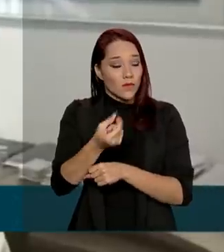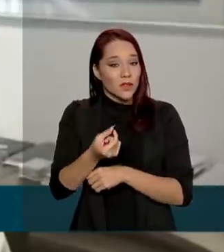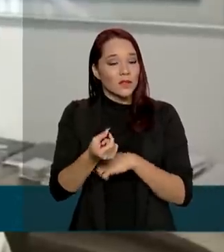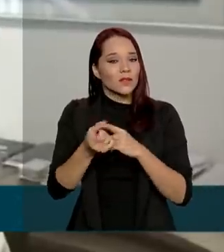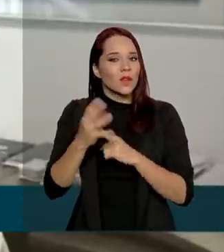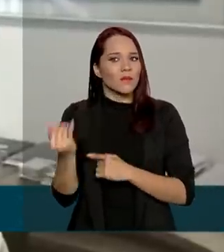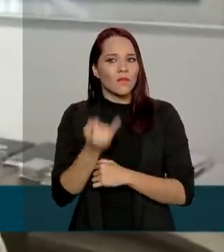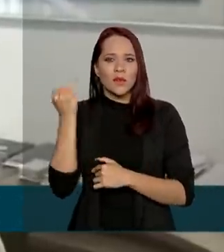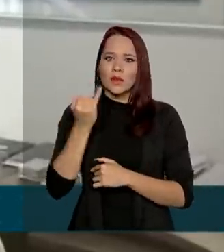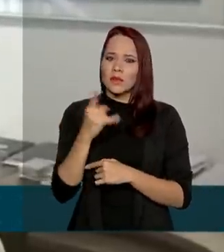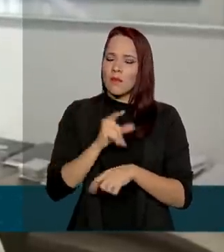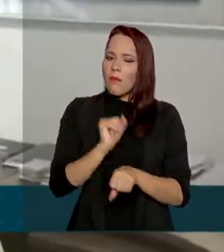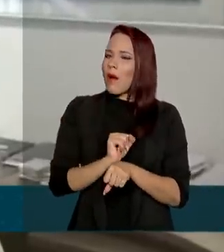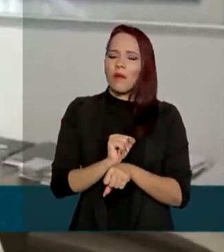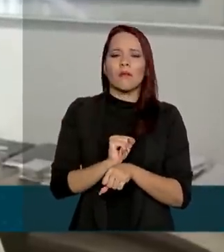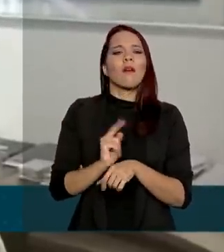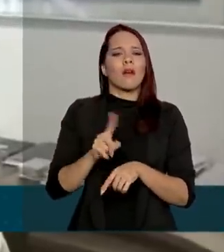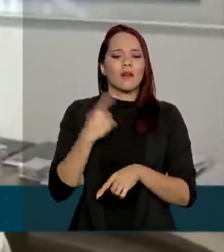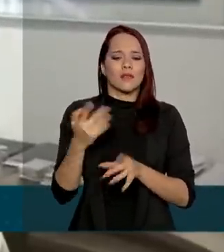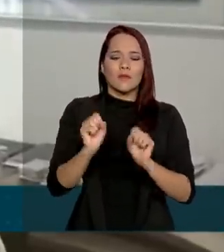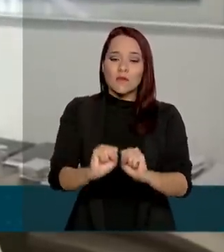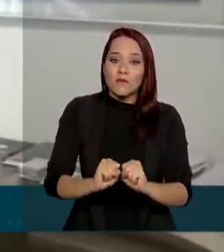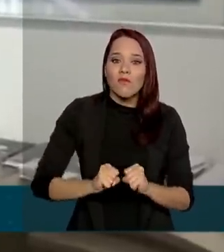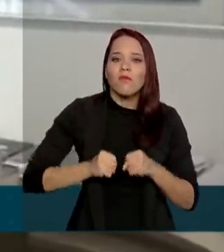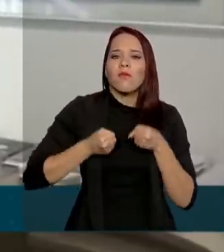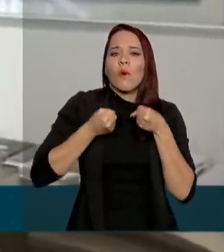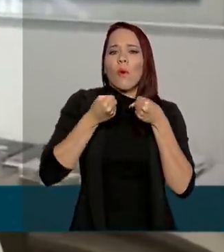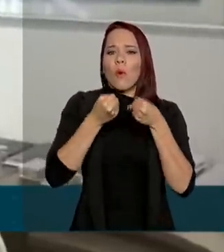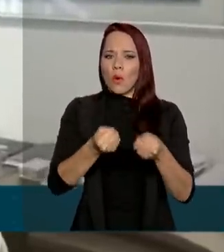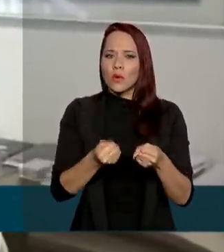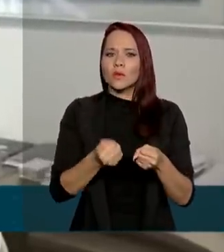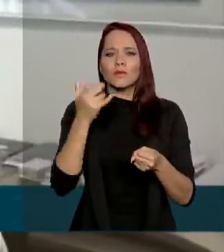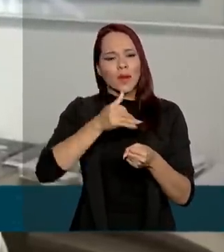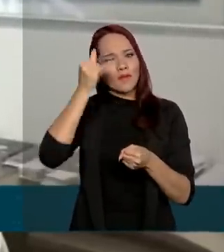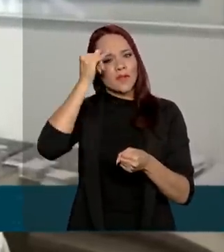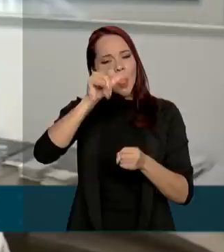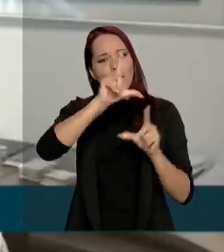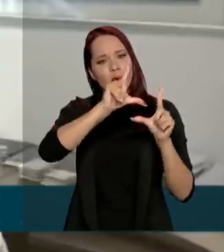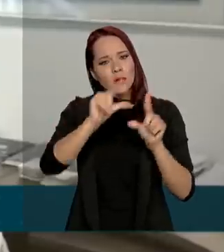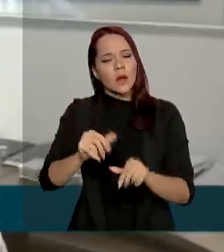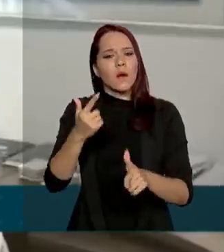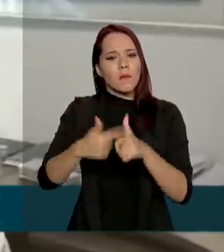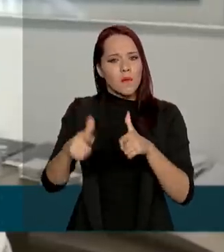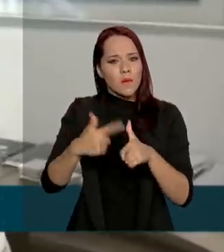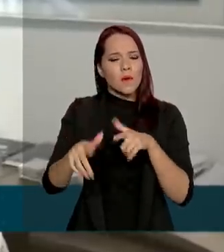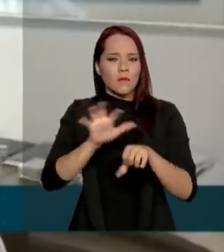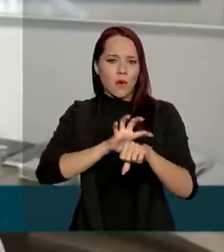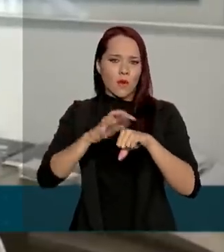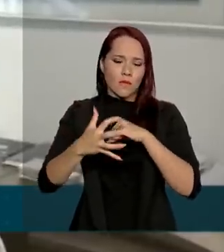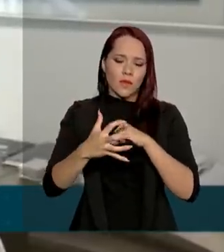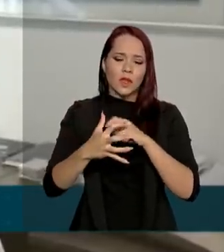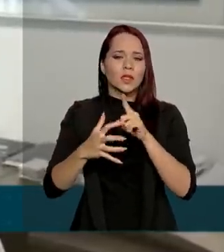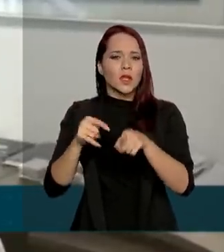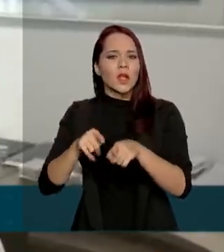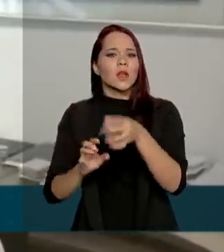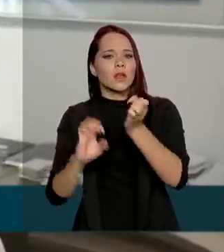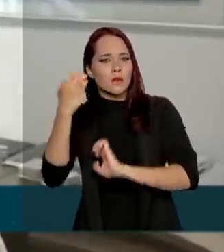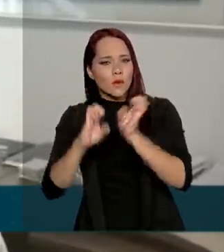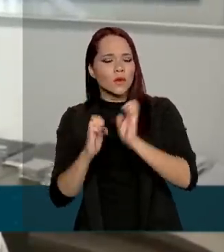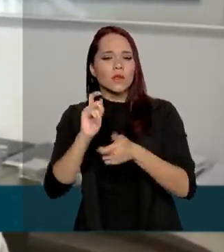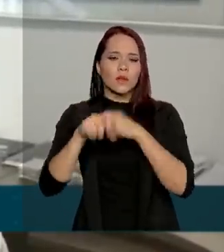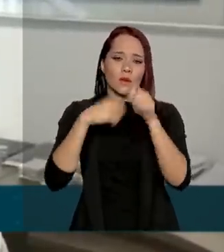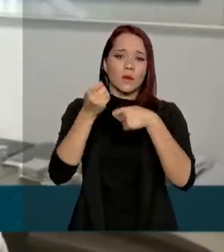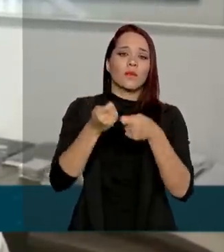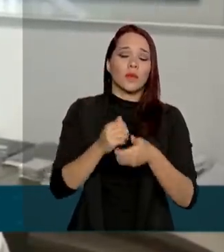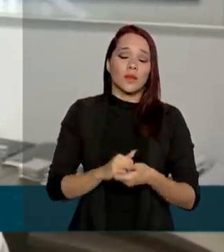não estamos medindo esforços para atenuar os efeitos da pandemia na indústria e na economia como um todo. Estamos